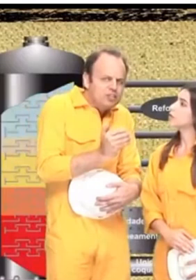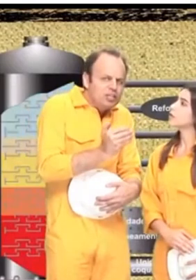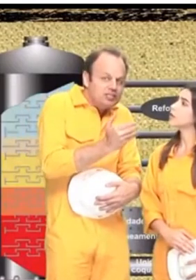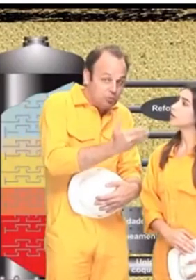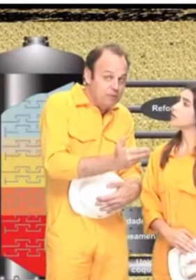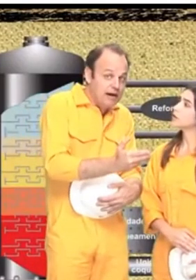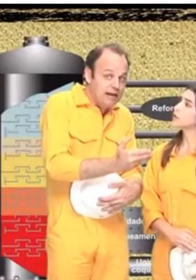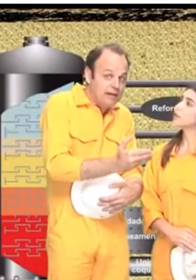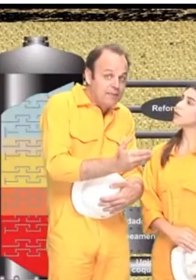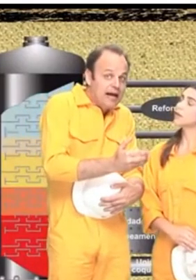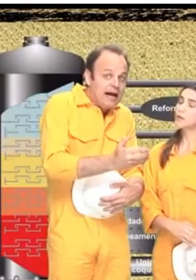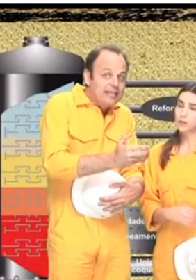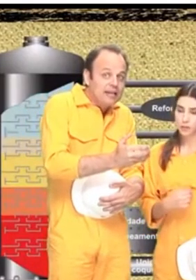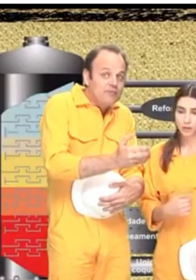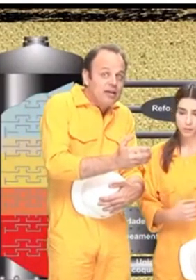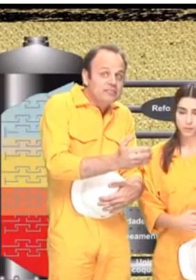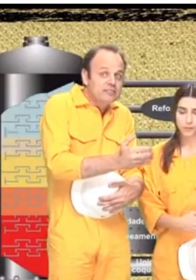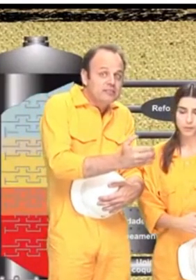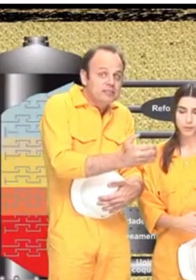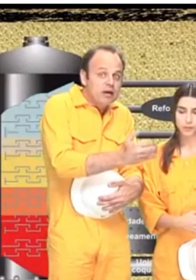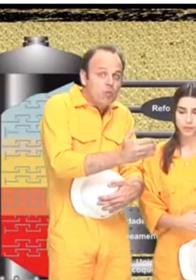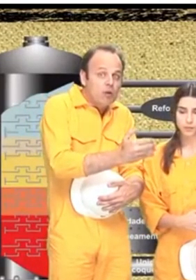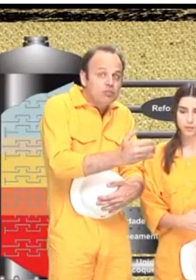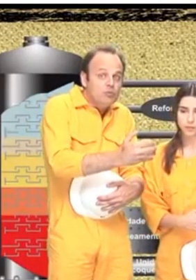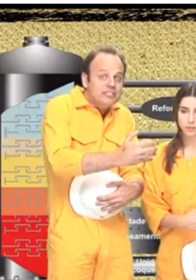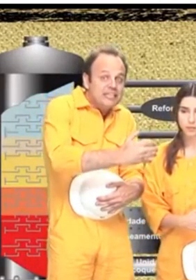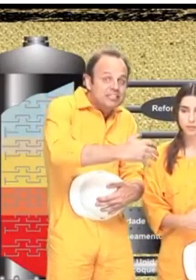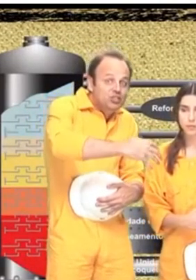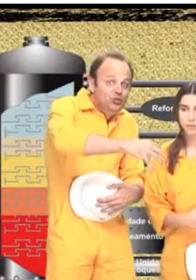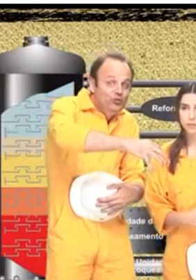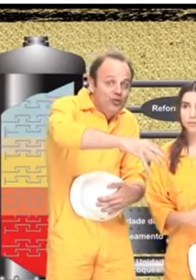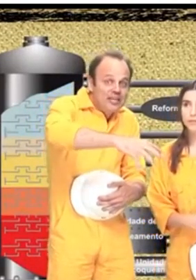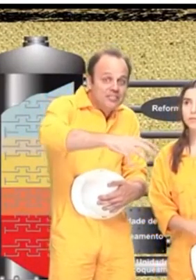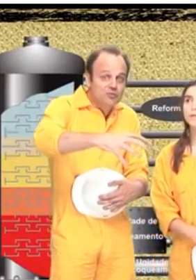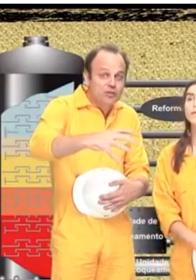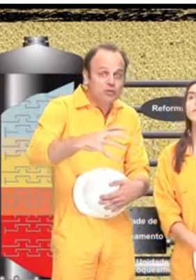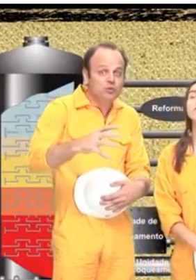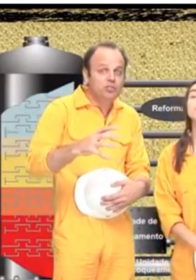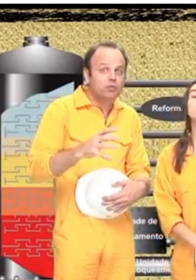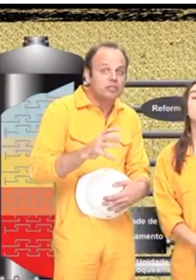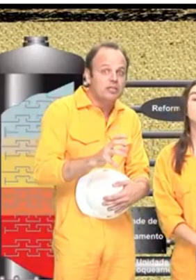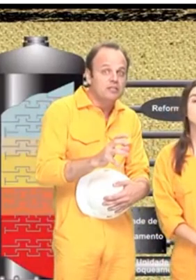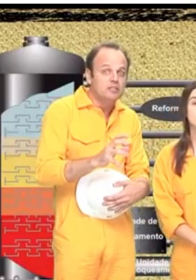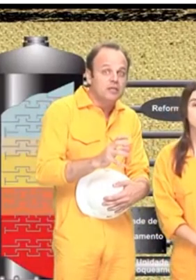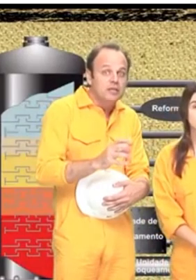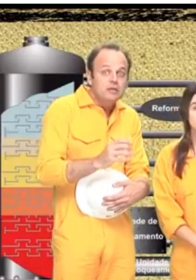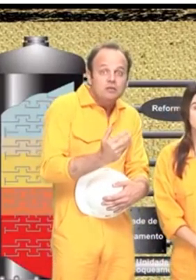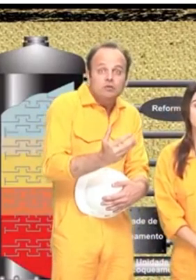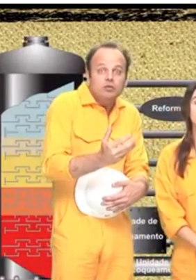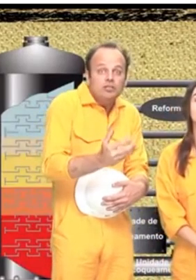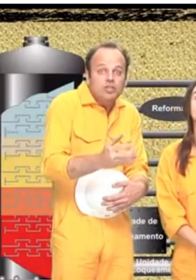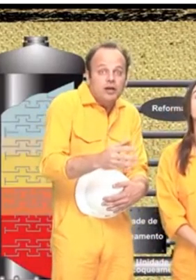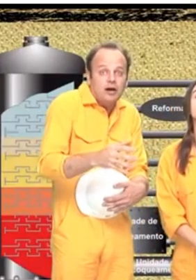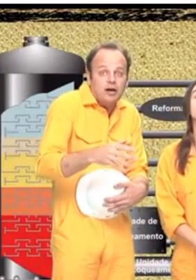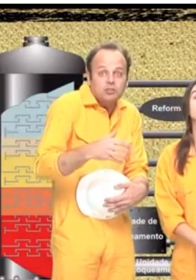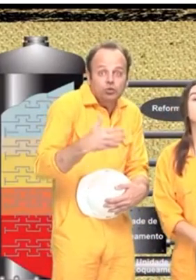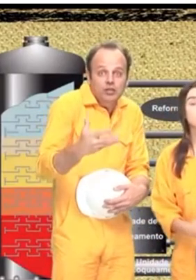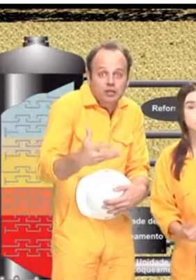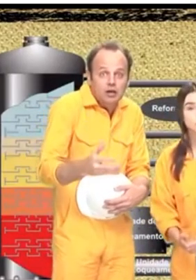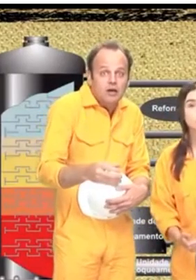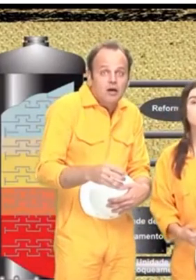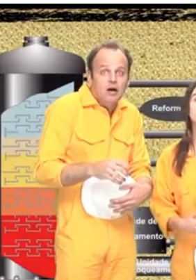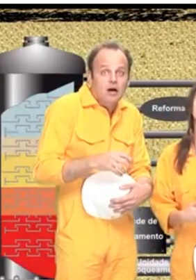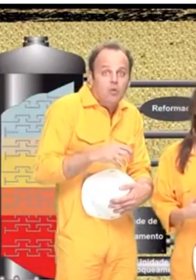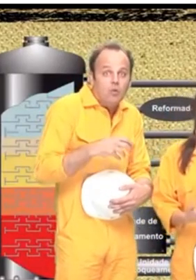é a destilação primária, através da qual são extraídas diversas frações importantes que dão origem à